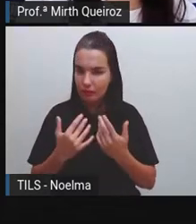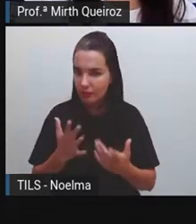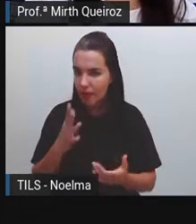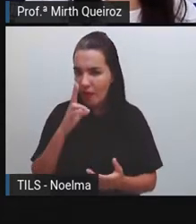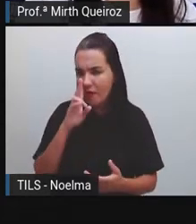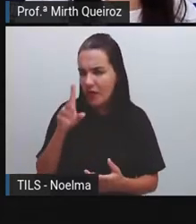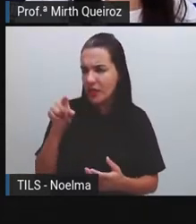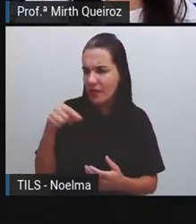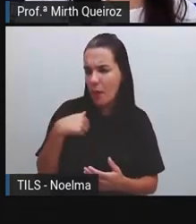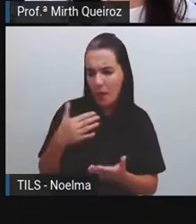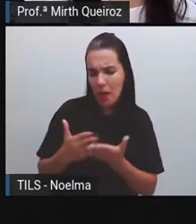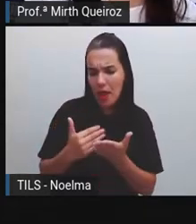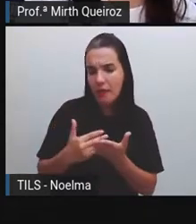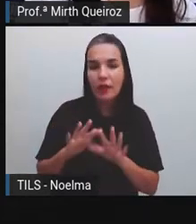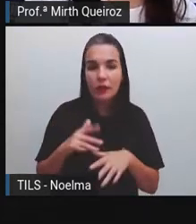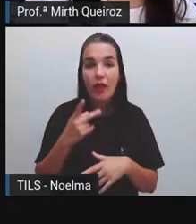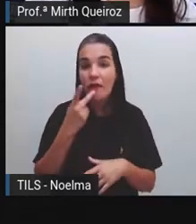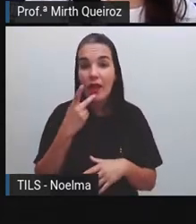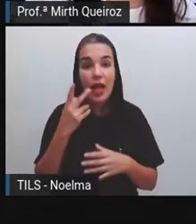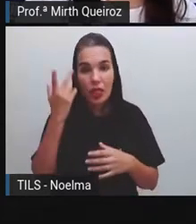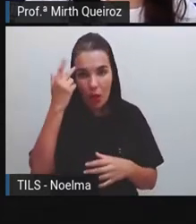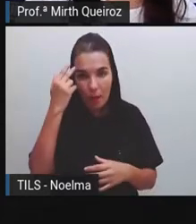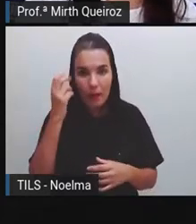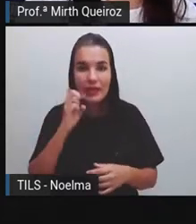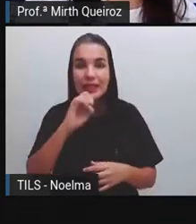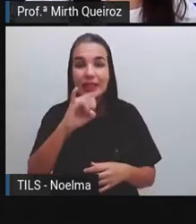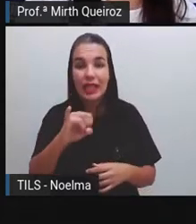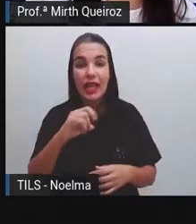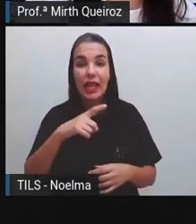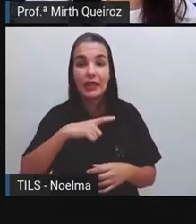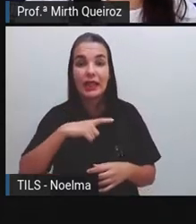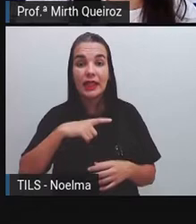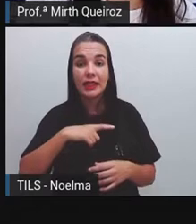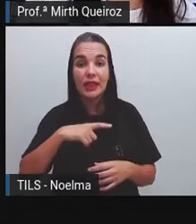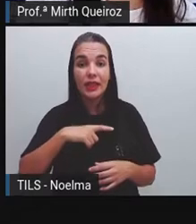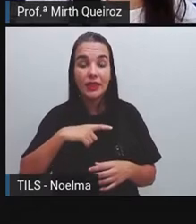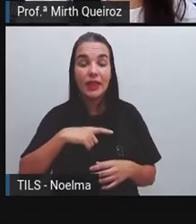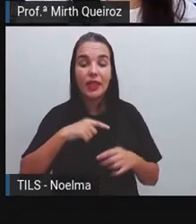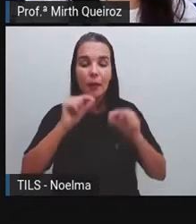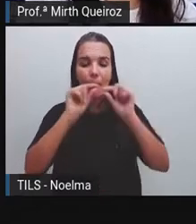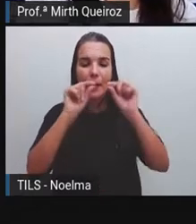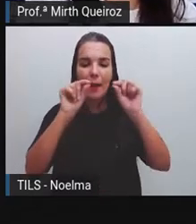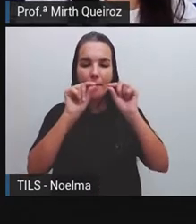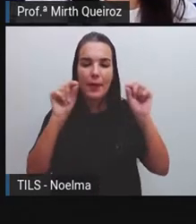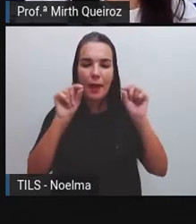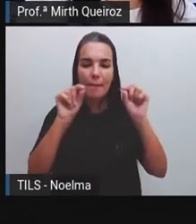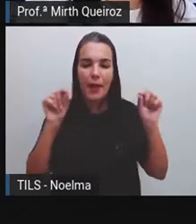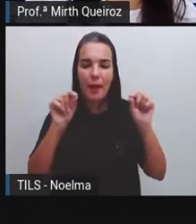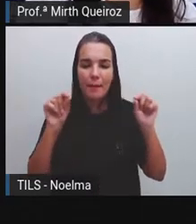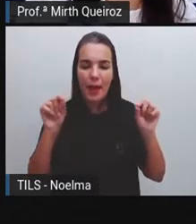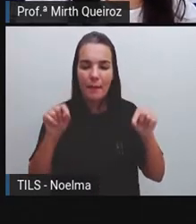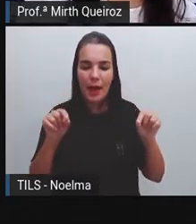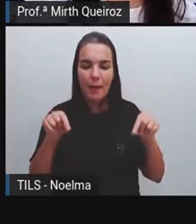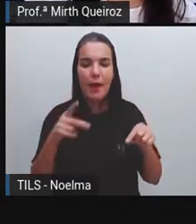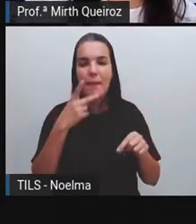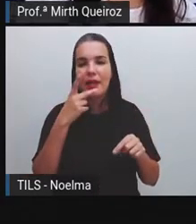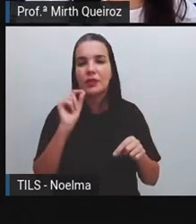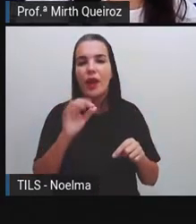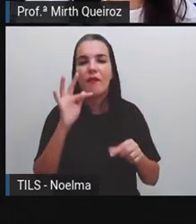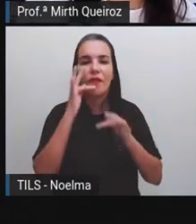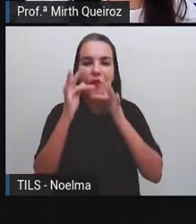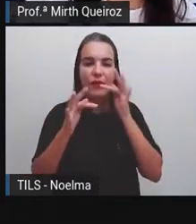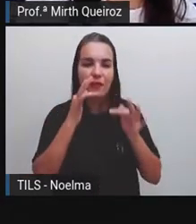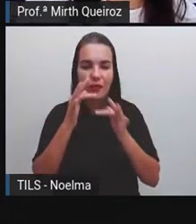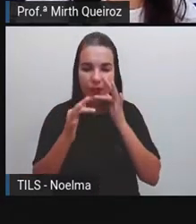normal, em tom normal. Se os balões, eles estiverem nas linhas tracejadas, sussurrando, coxicho. Se esses